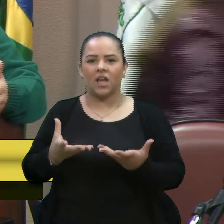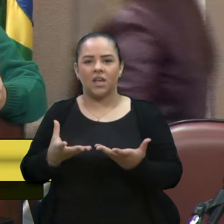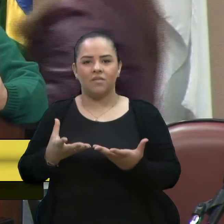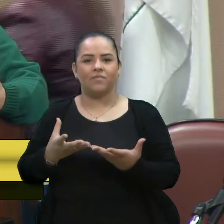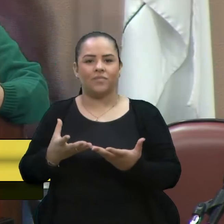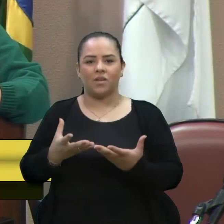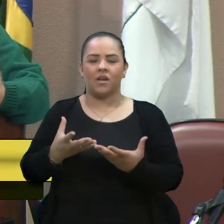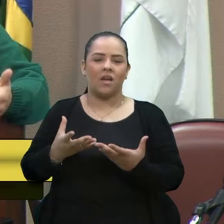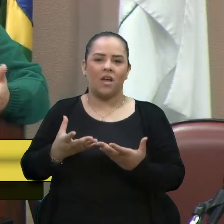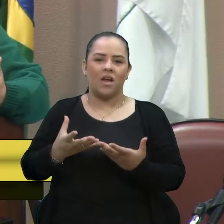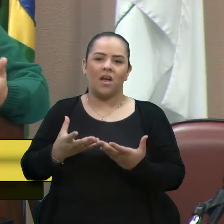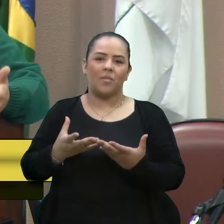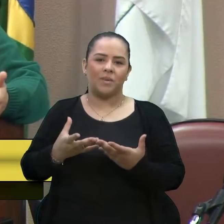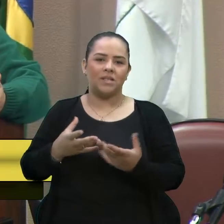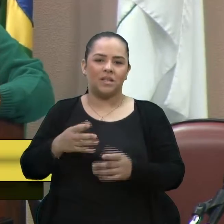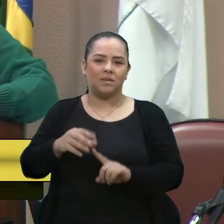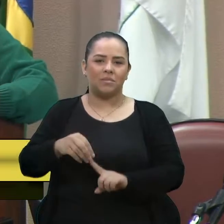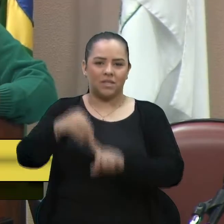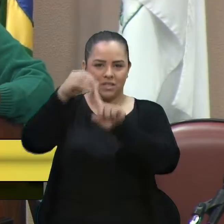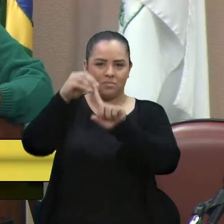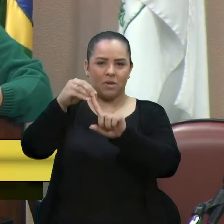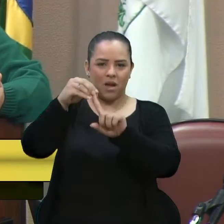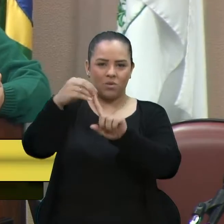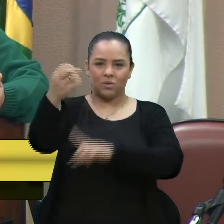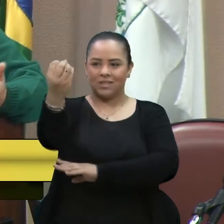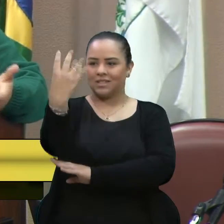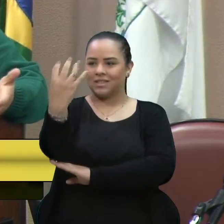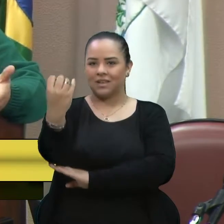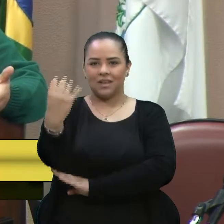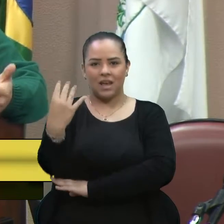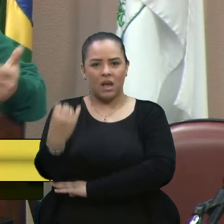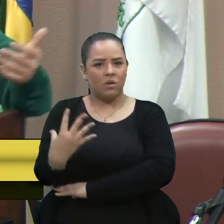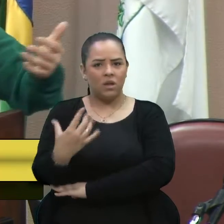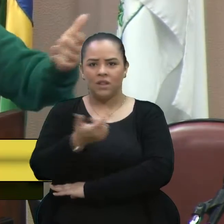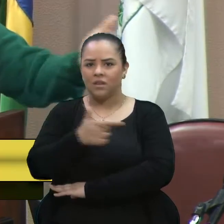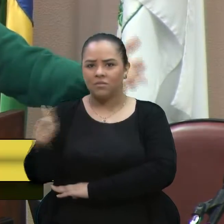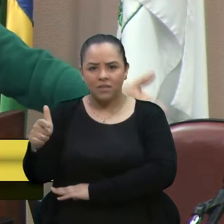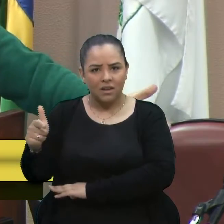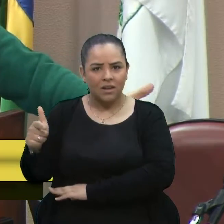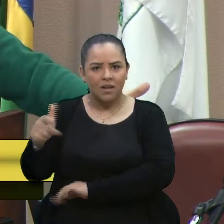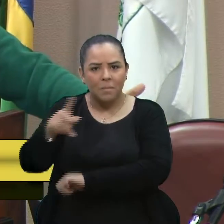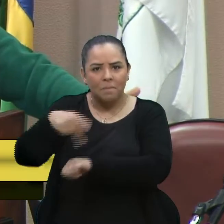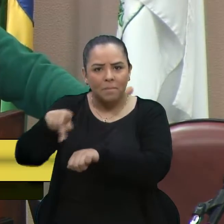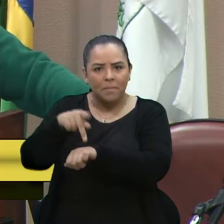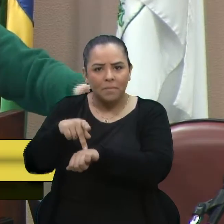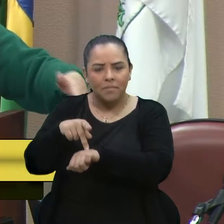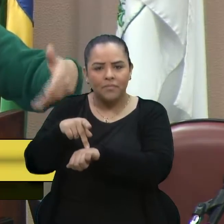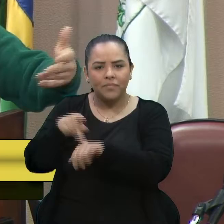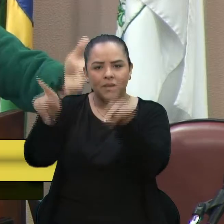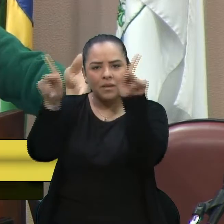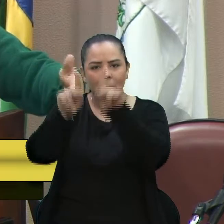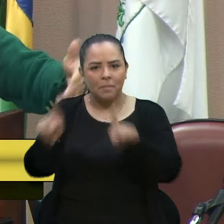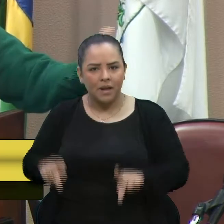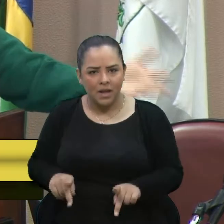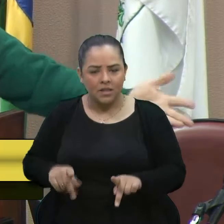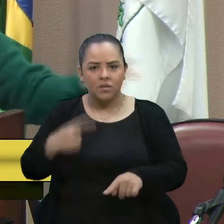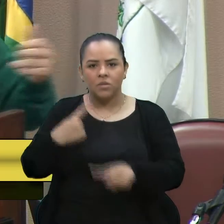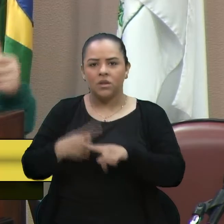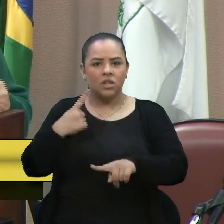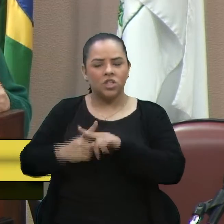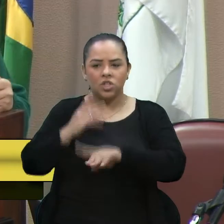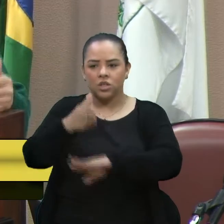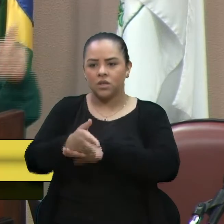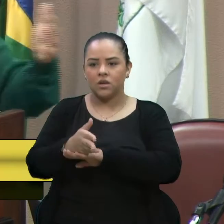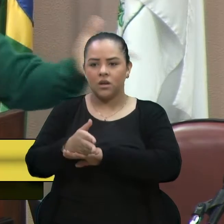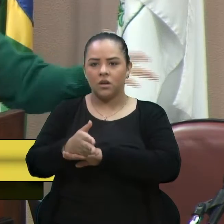principalmente nos semáforos, nas sinaleiras, as pessoas não têm mais paz para estar numa sinaleira, daqui a pouco olhar para trás